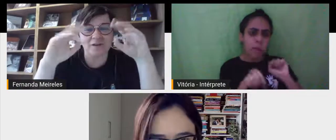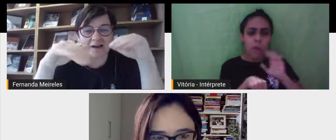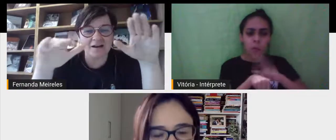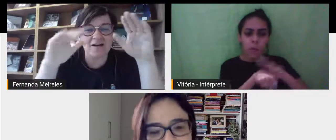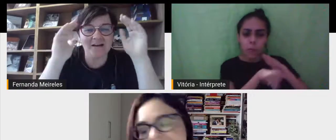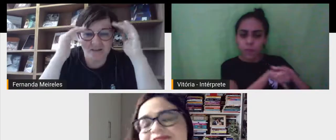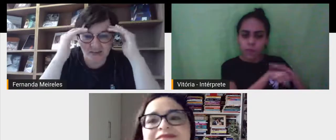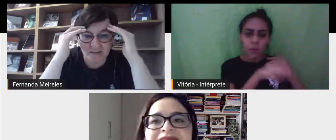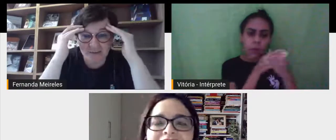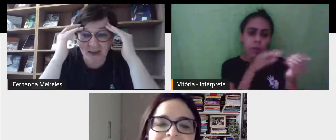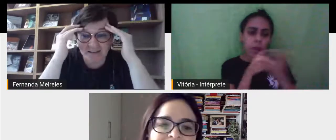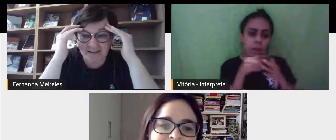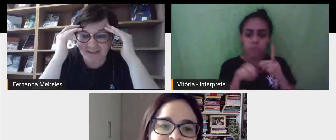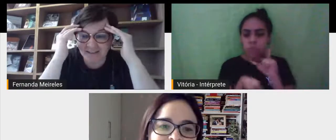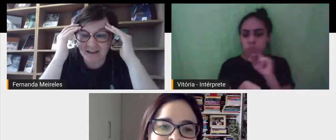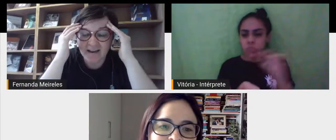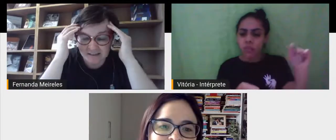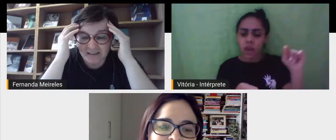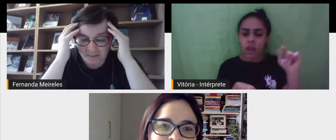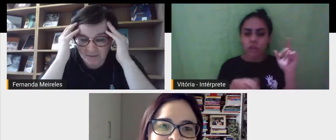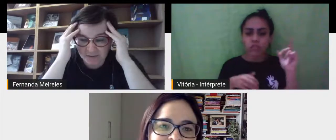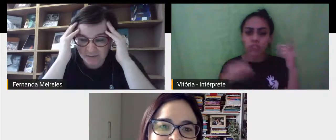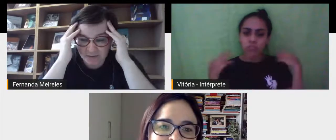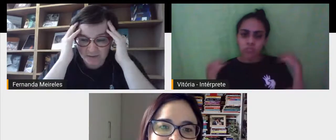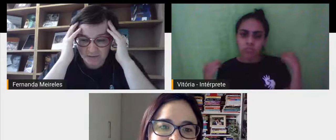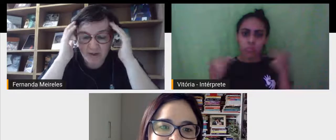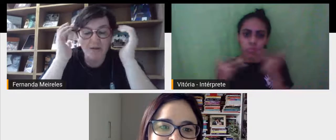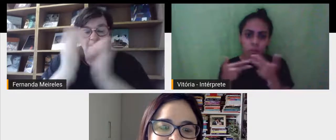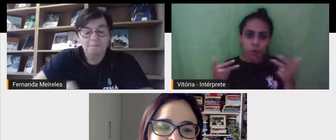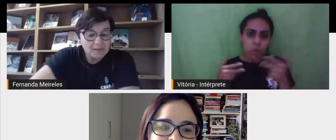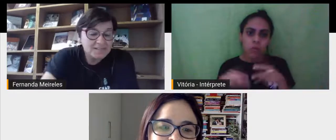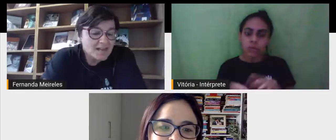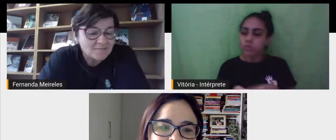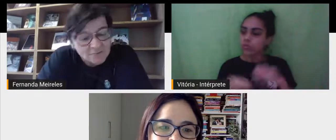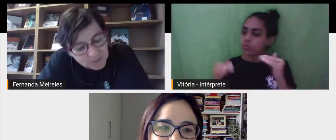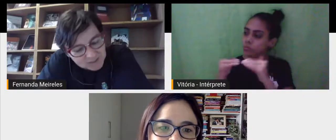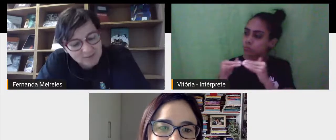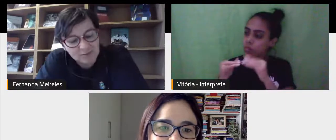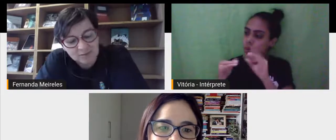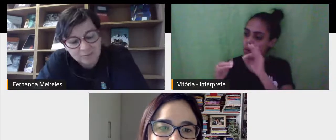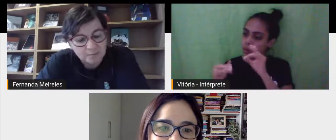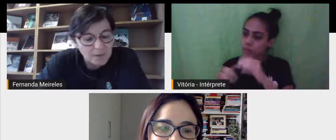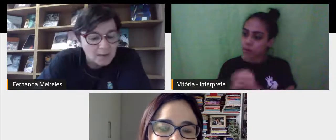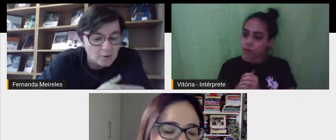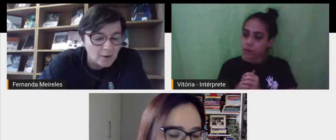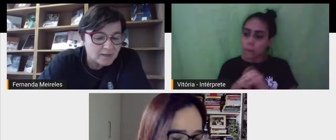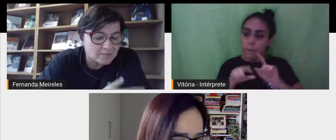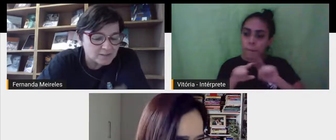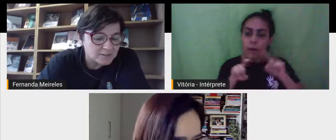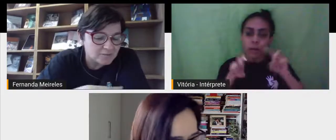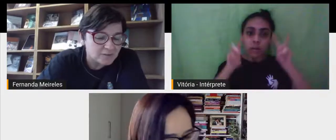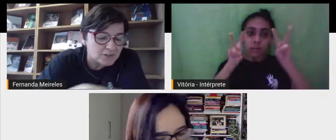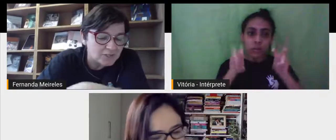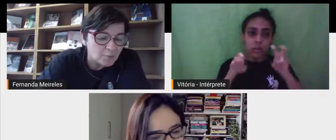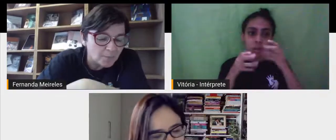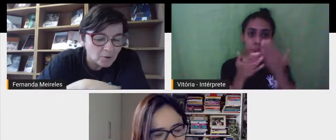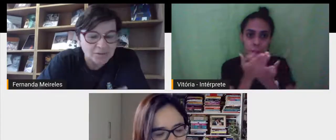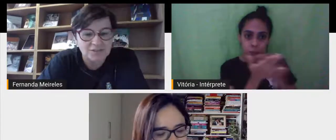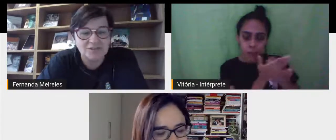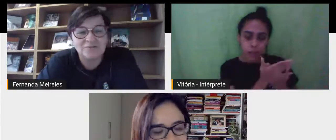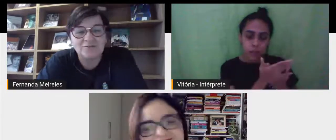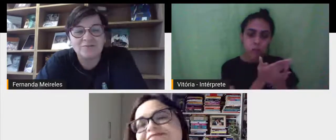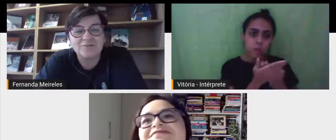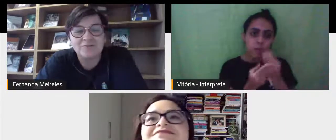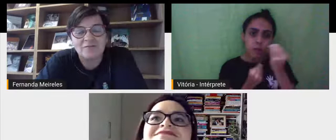vão ficar encaminhadas, né? Sim, também vejo isso. Mas e aí? Vamos entrar no livro. Como é que você definiria o